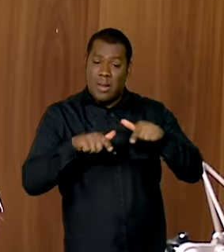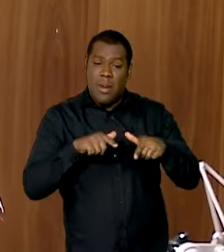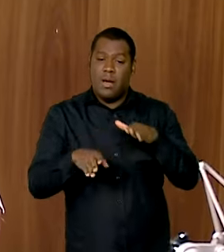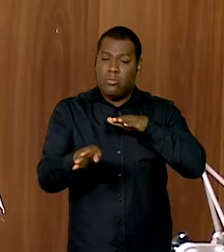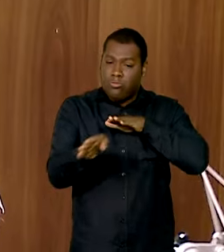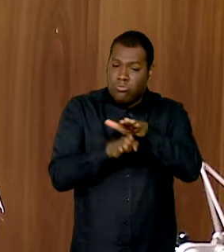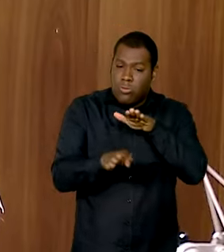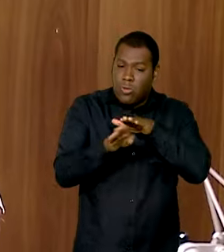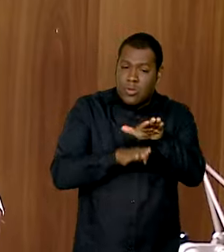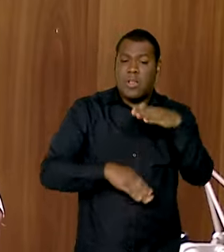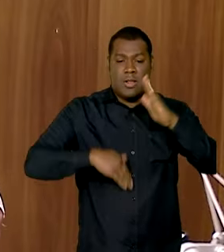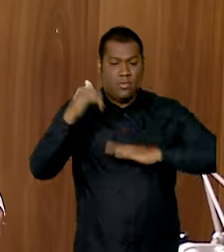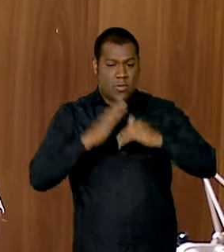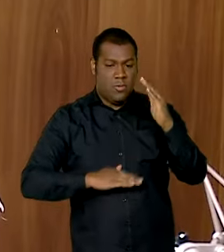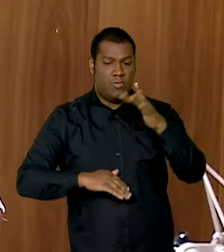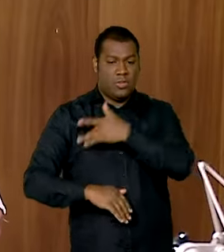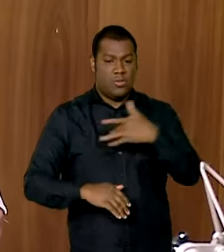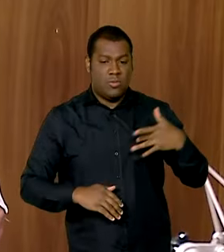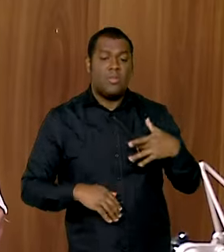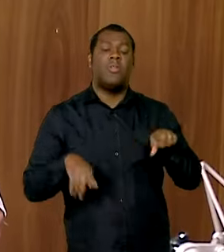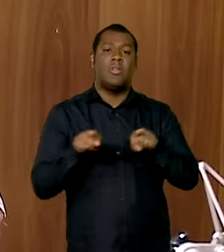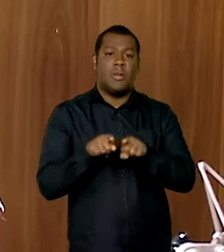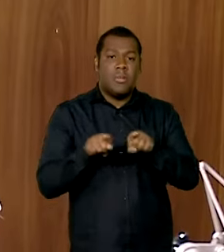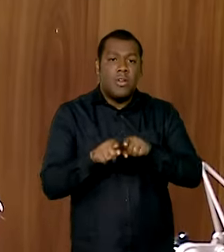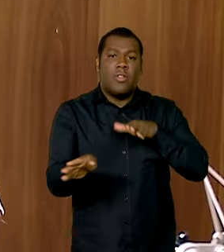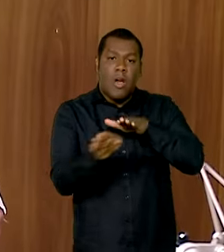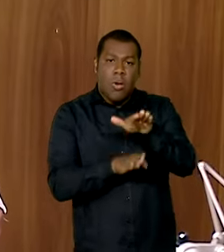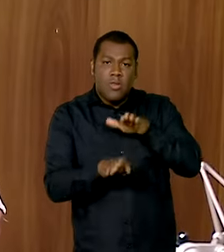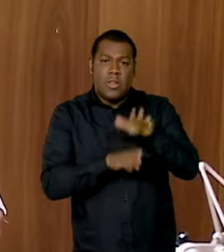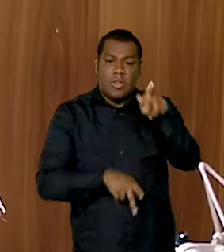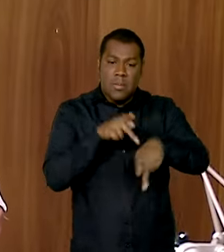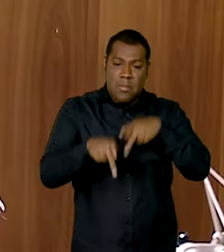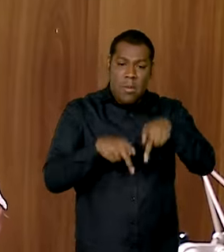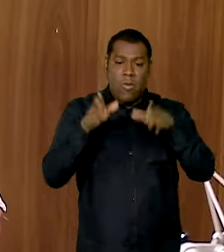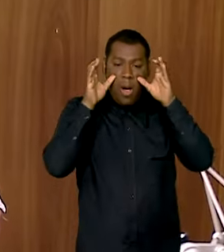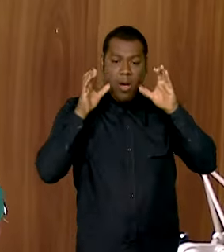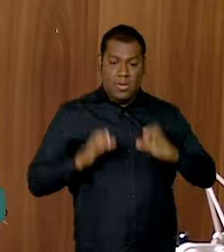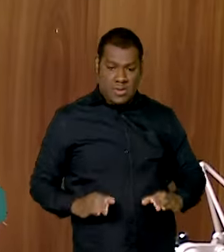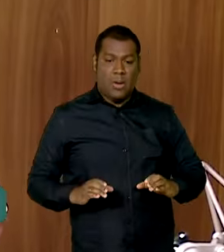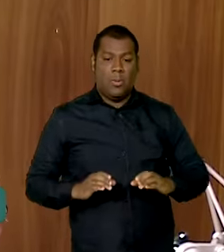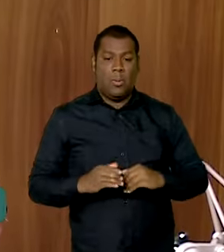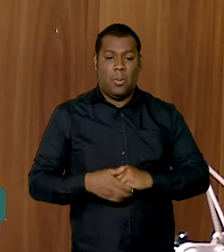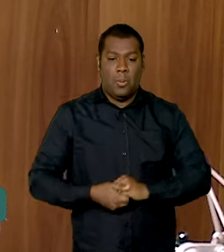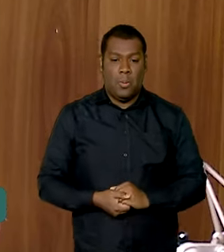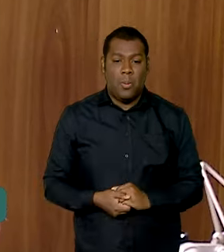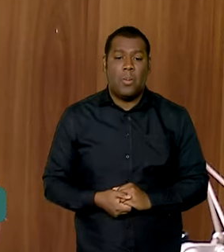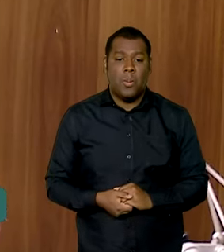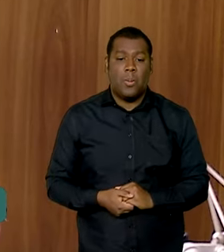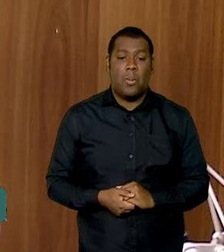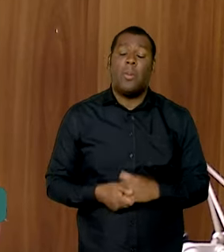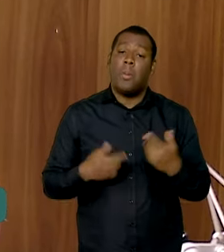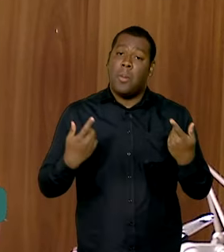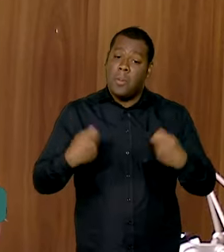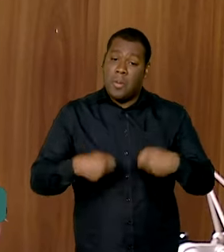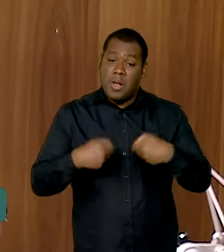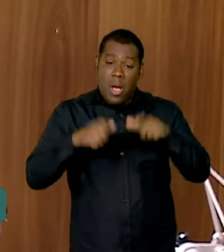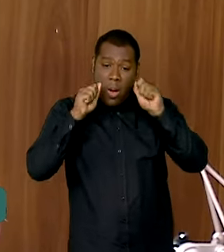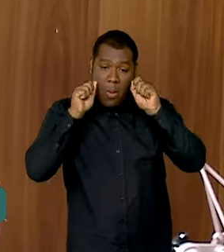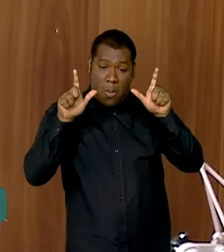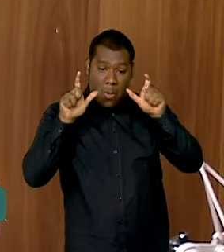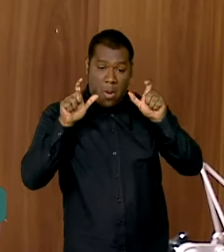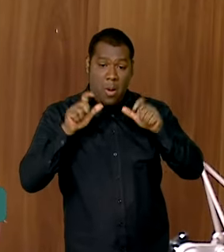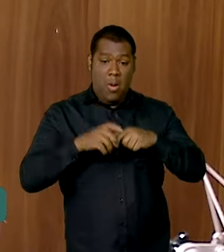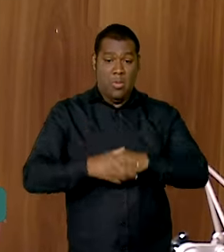aos profissionais de saúde e também aos cidadãos e cidadãs para que tenham cuidados com